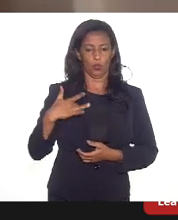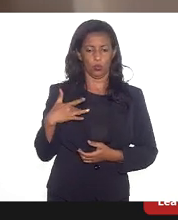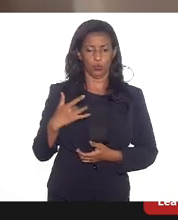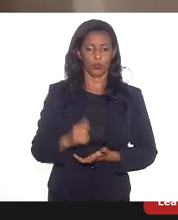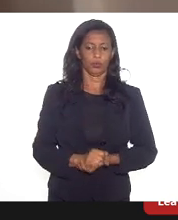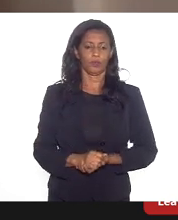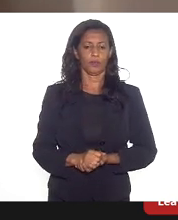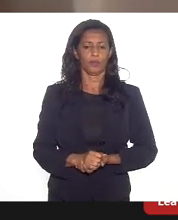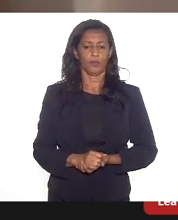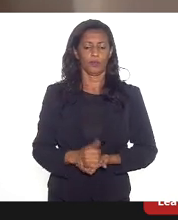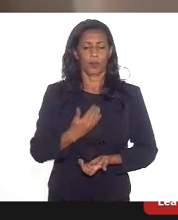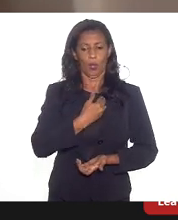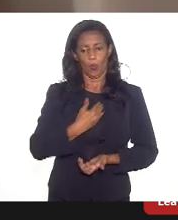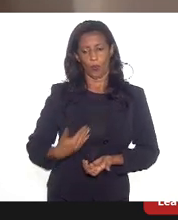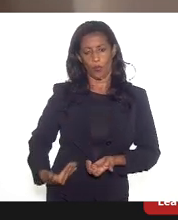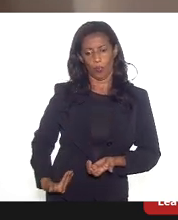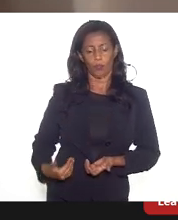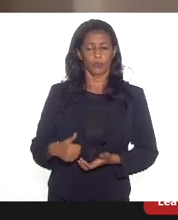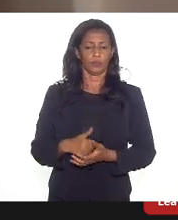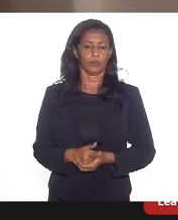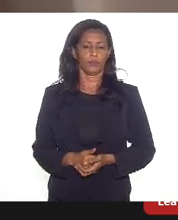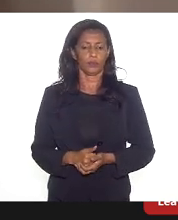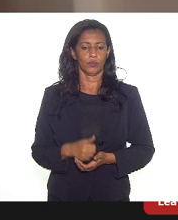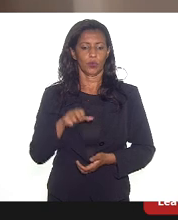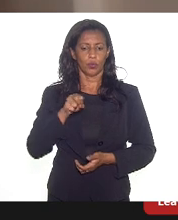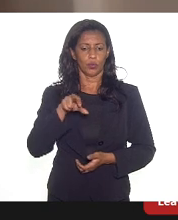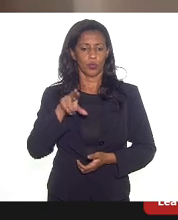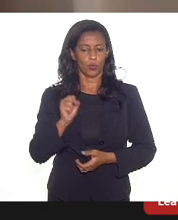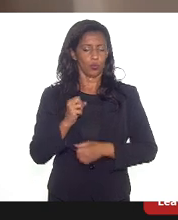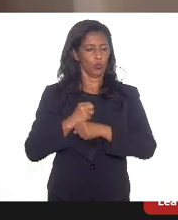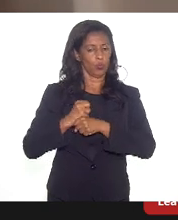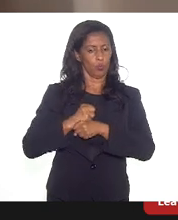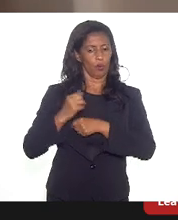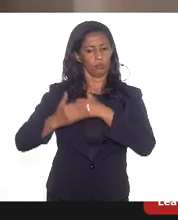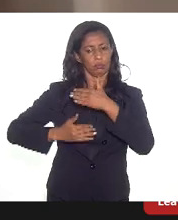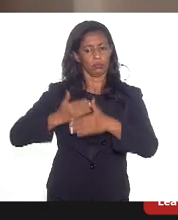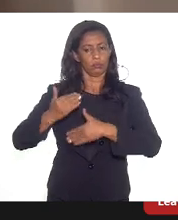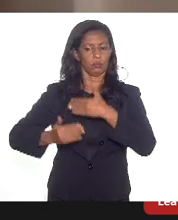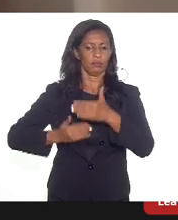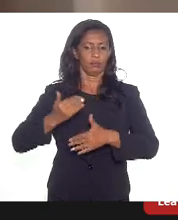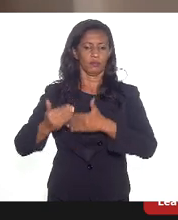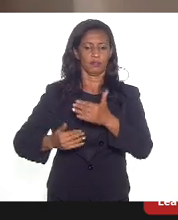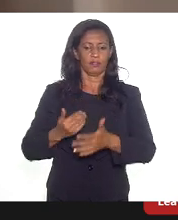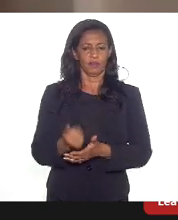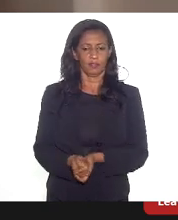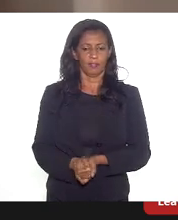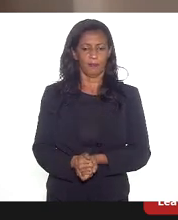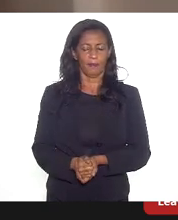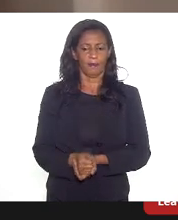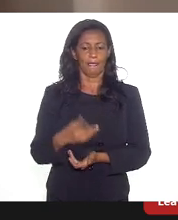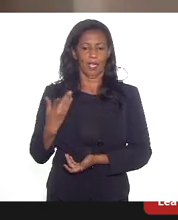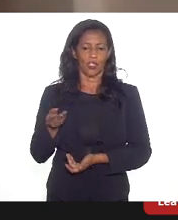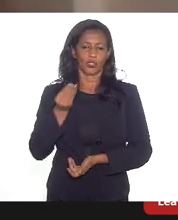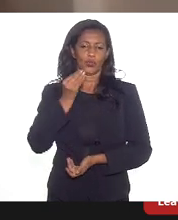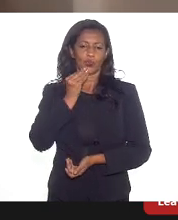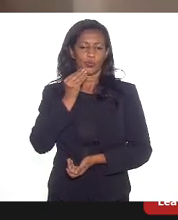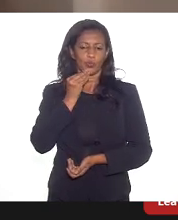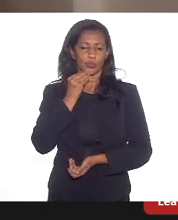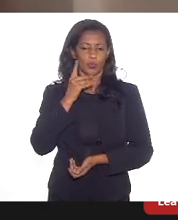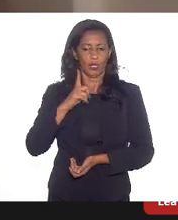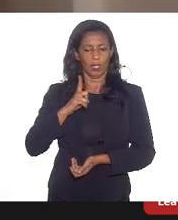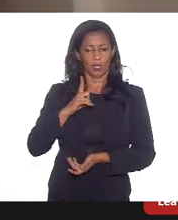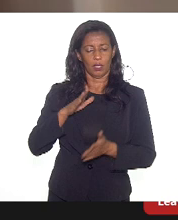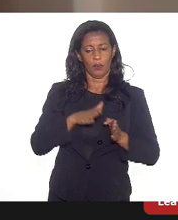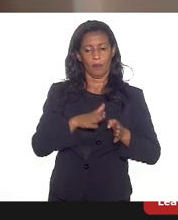aí setor público, setor privado, mas principalmente SUS todo ano, que se puder produzir isso no Brasil e a gente puder ter uma